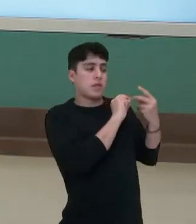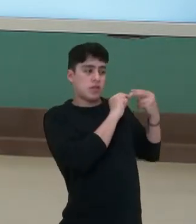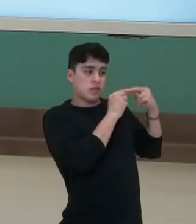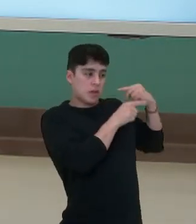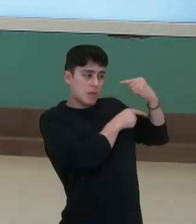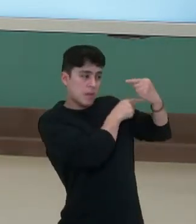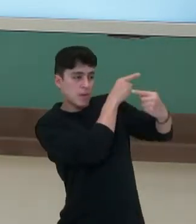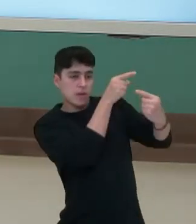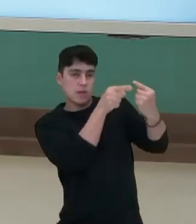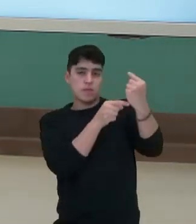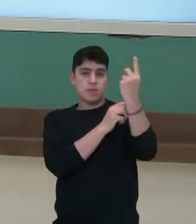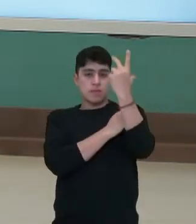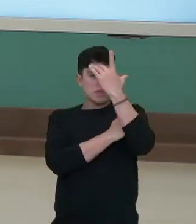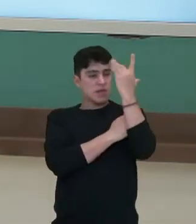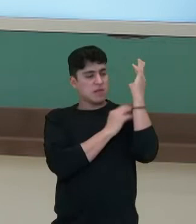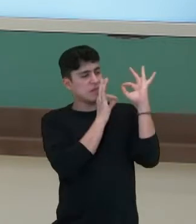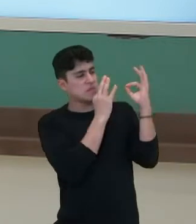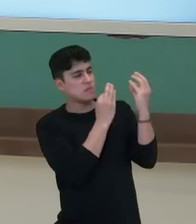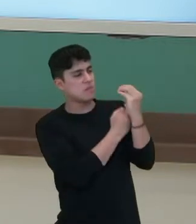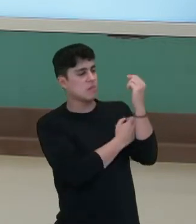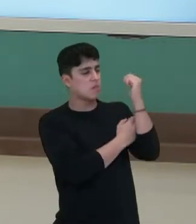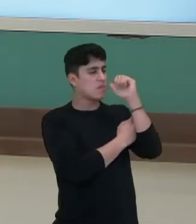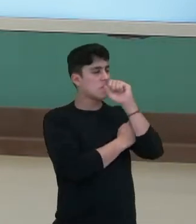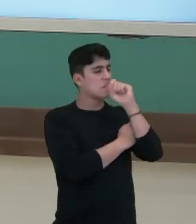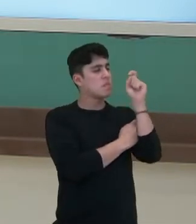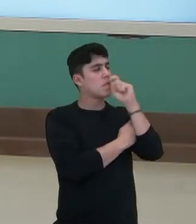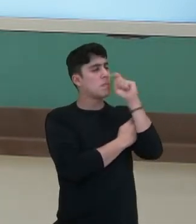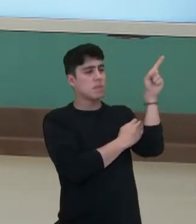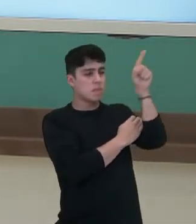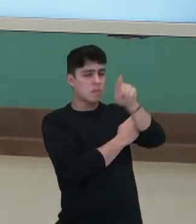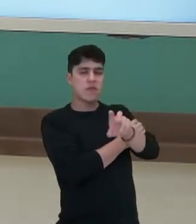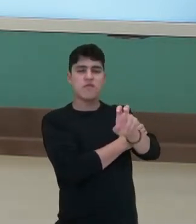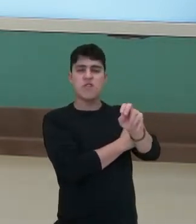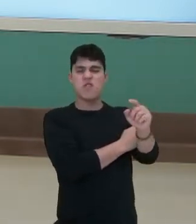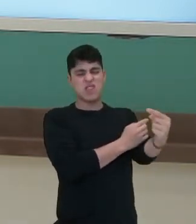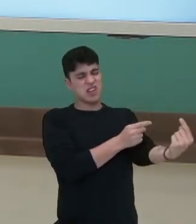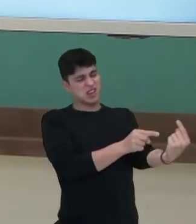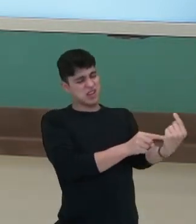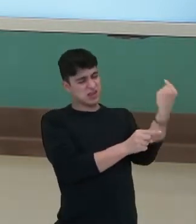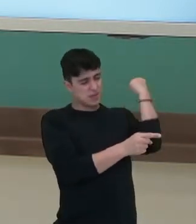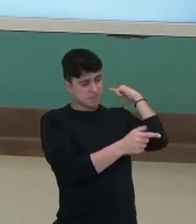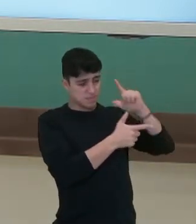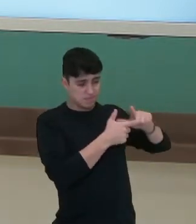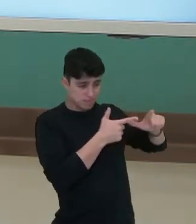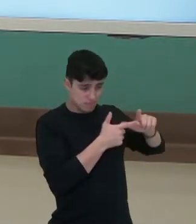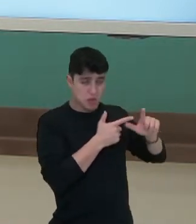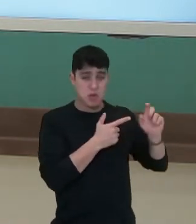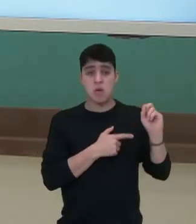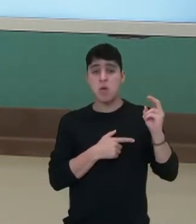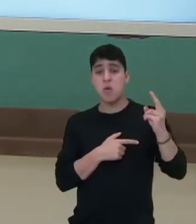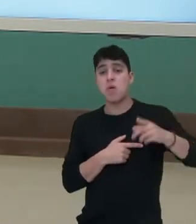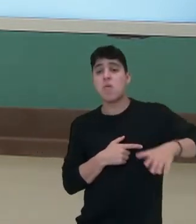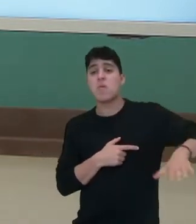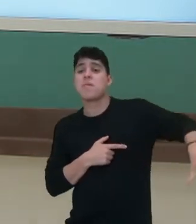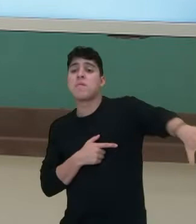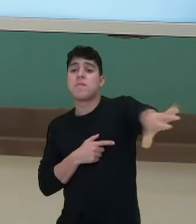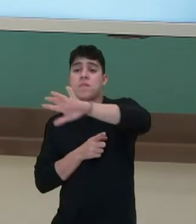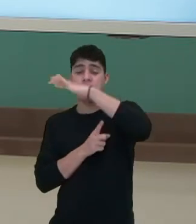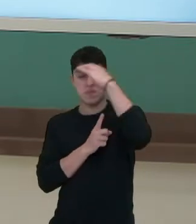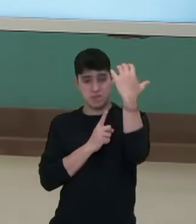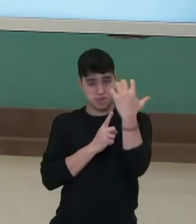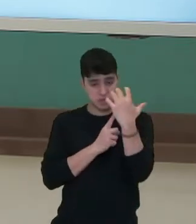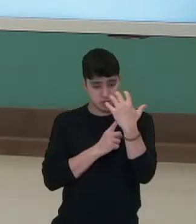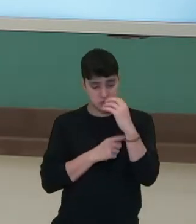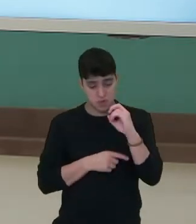parentes, os nossos pais, avós, têm algum problema, questões ambientais ou atitudes como